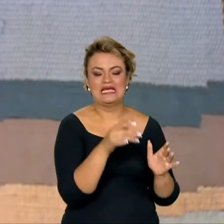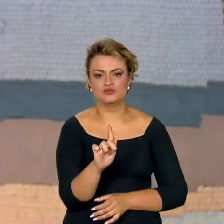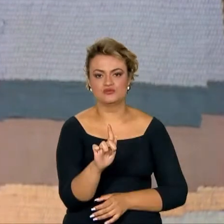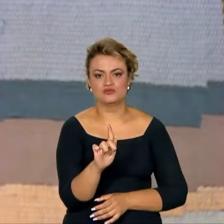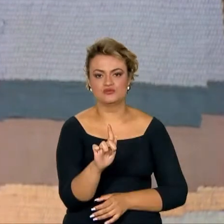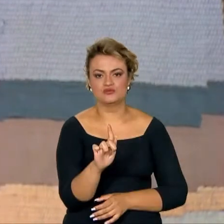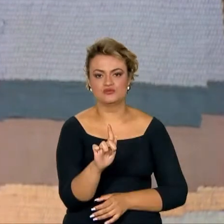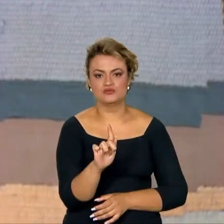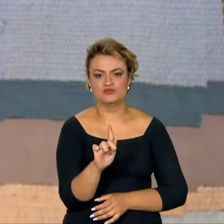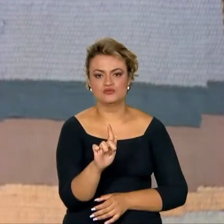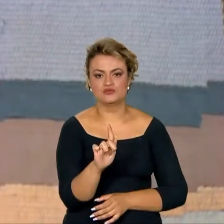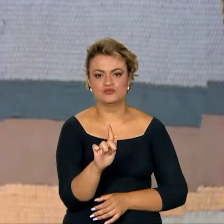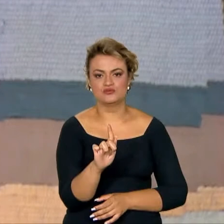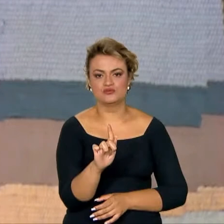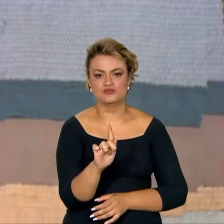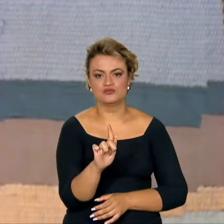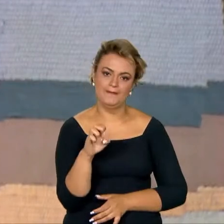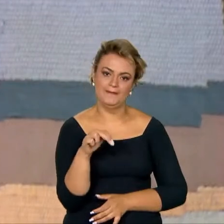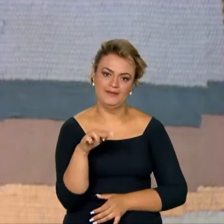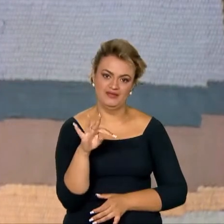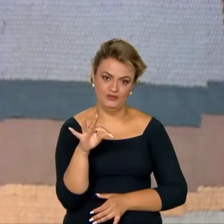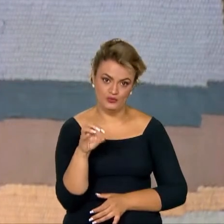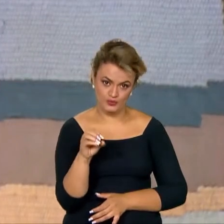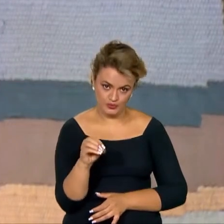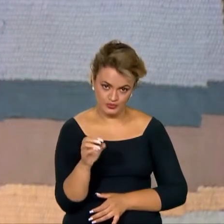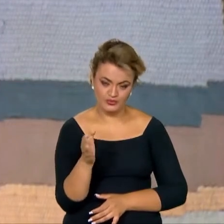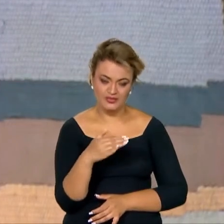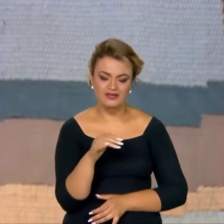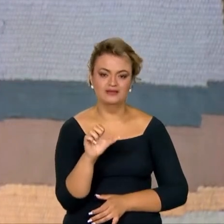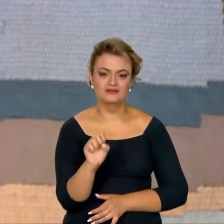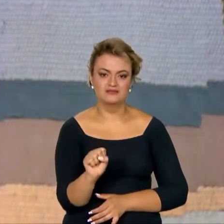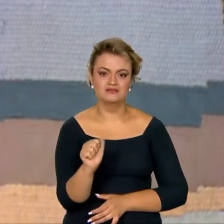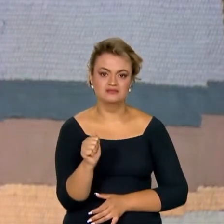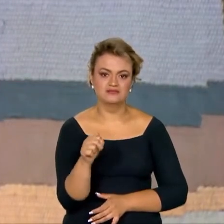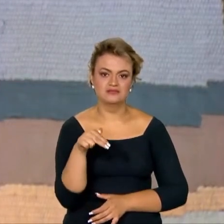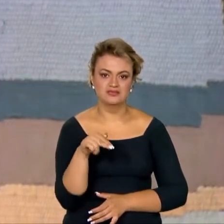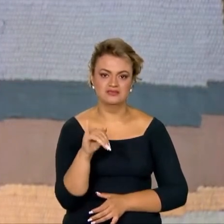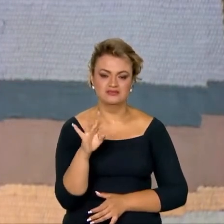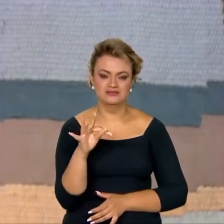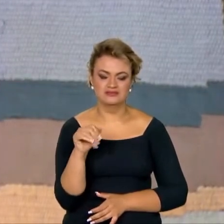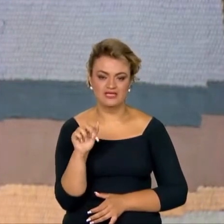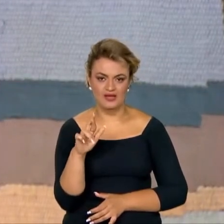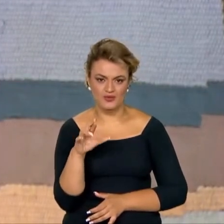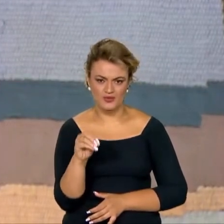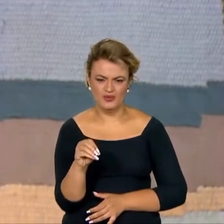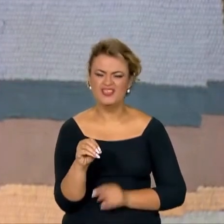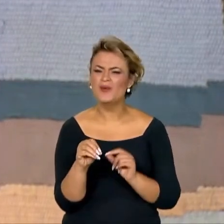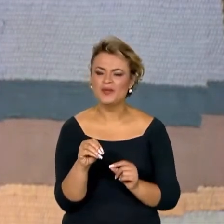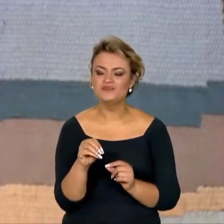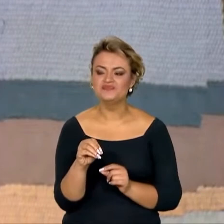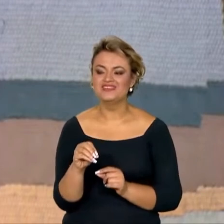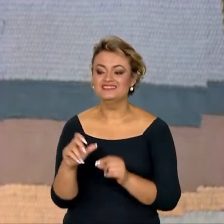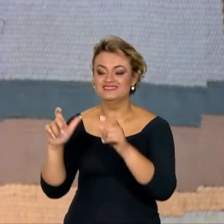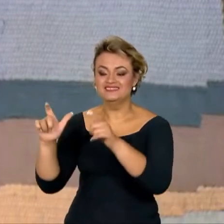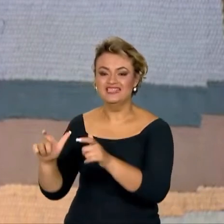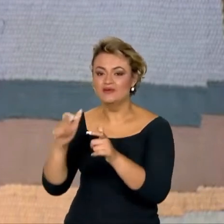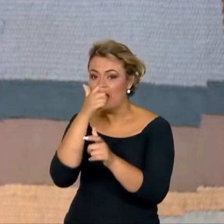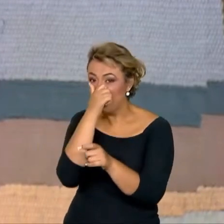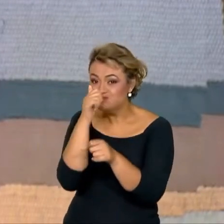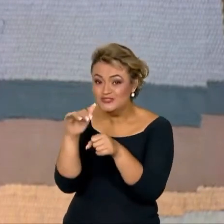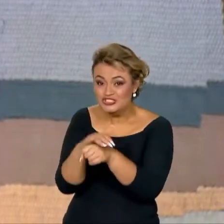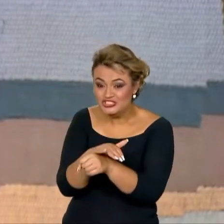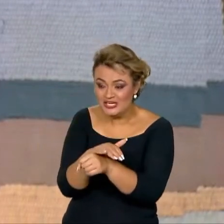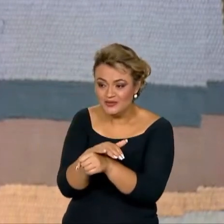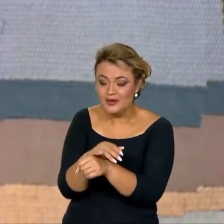infelizmente, muitos aglomerados urbanos, grandes aglomerados urbanos, com pouco ou